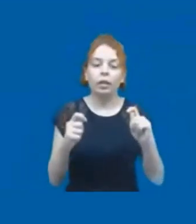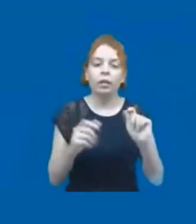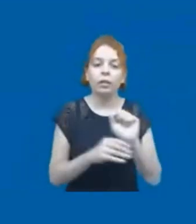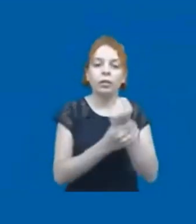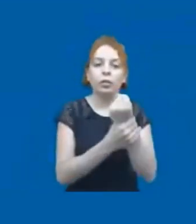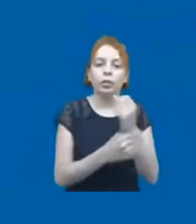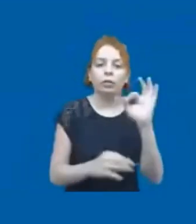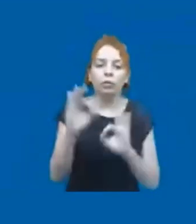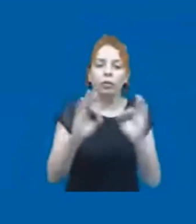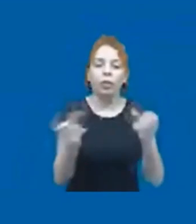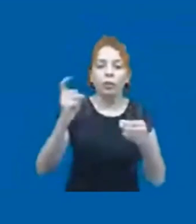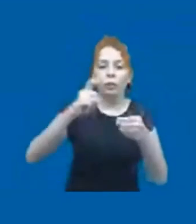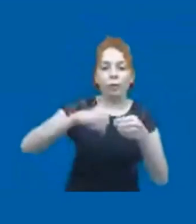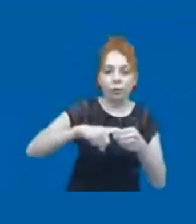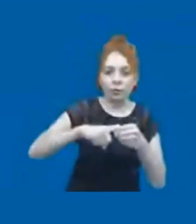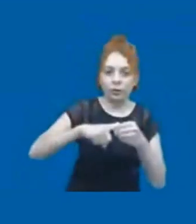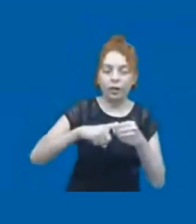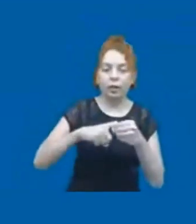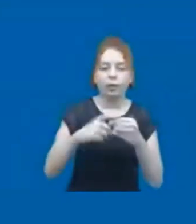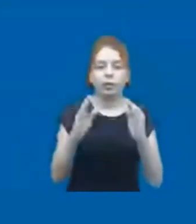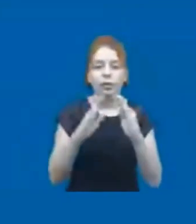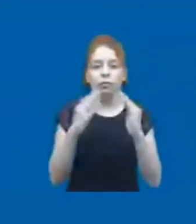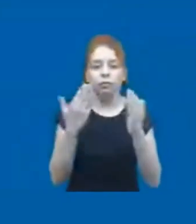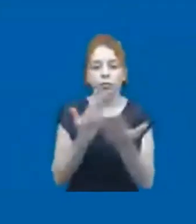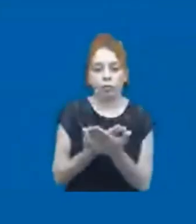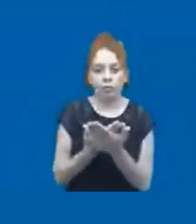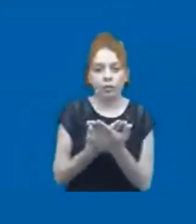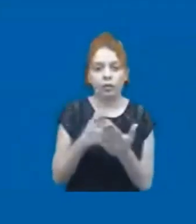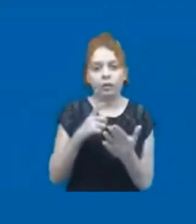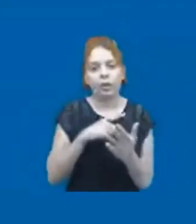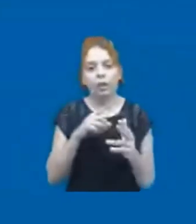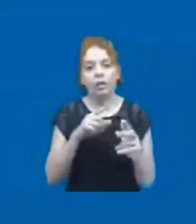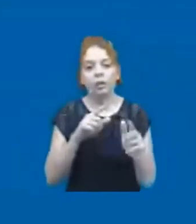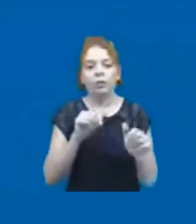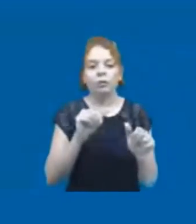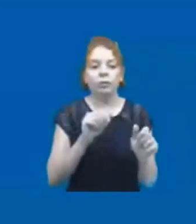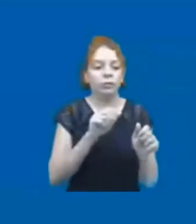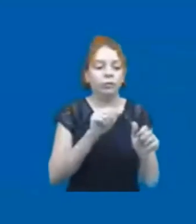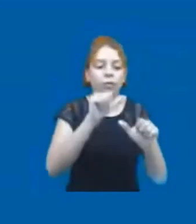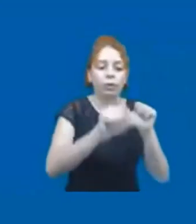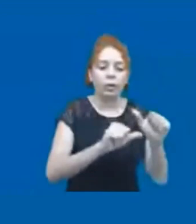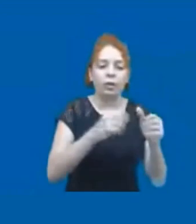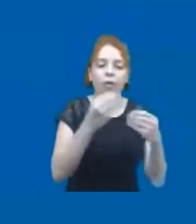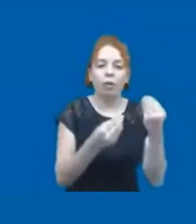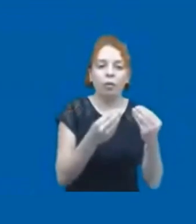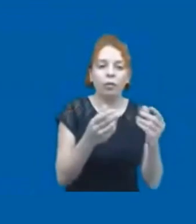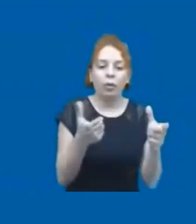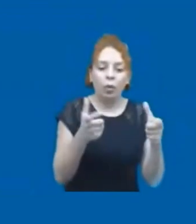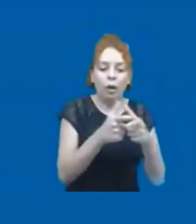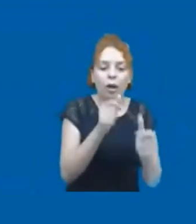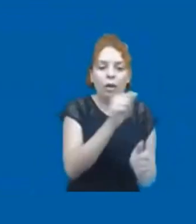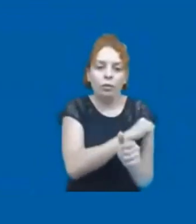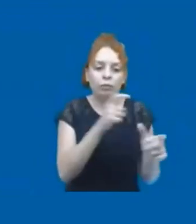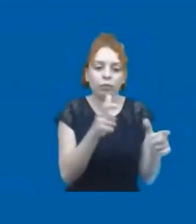seguros nesse retorno às aulas, várias escolas têm adotado turnos diferentes, ou então, reduzido a capacidade de